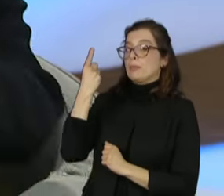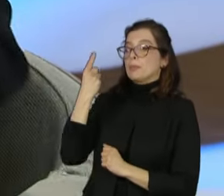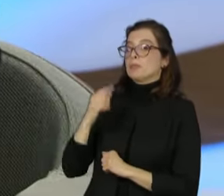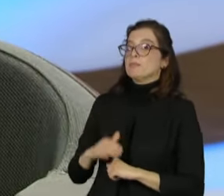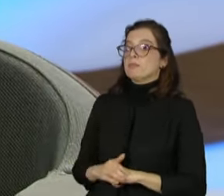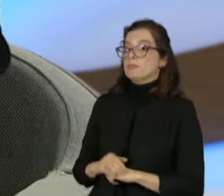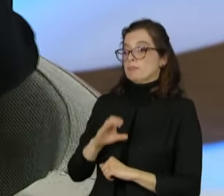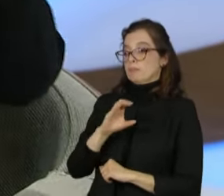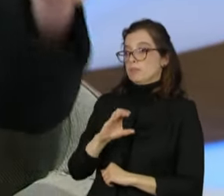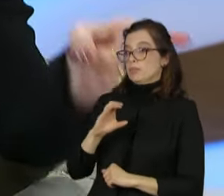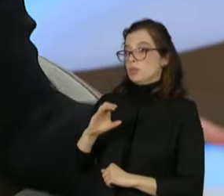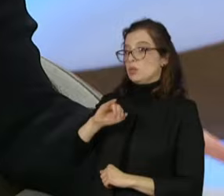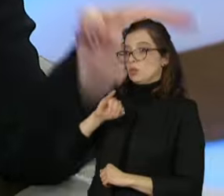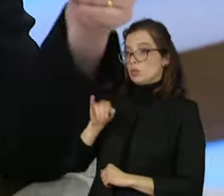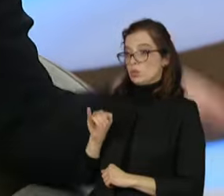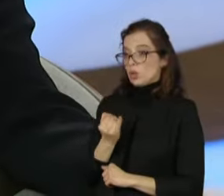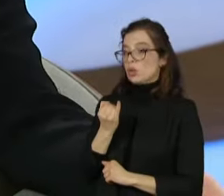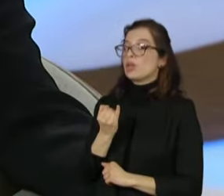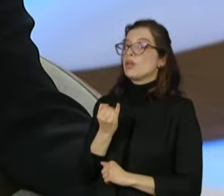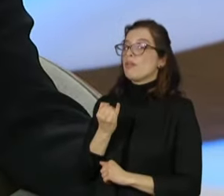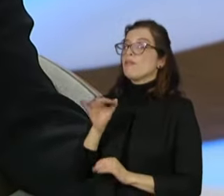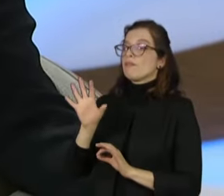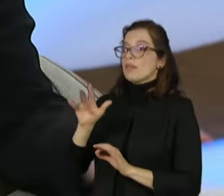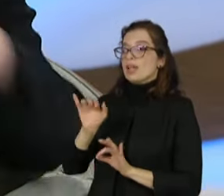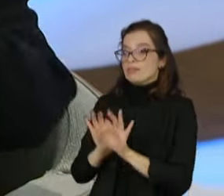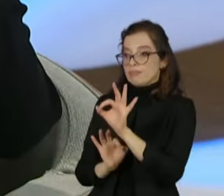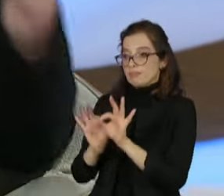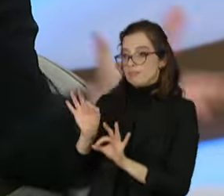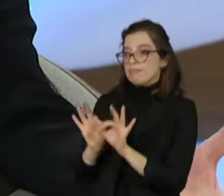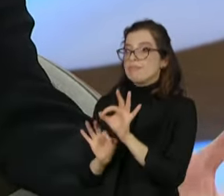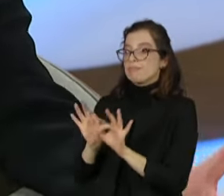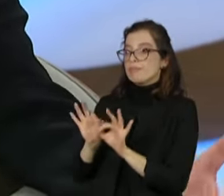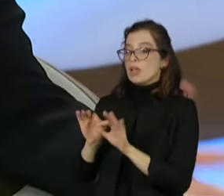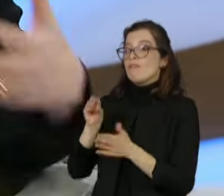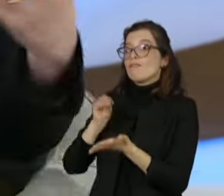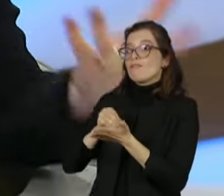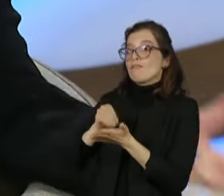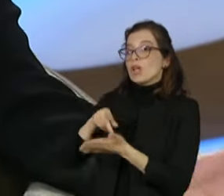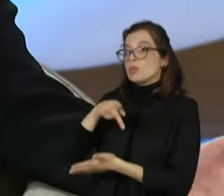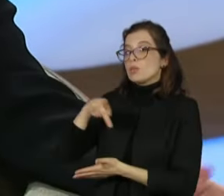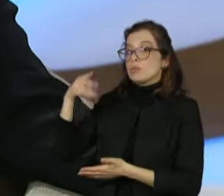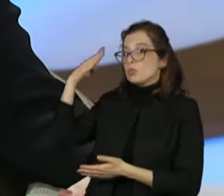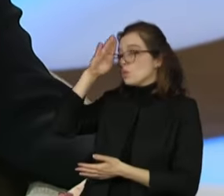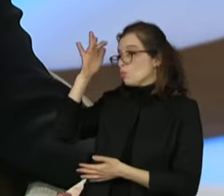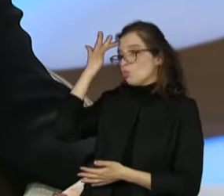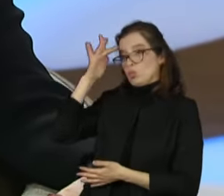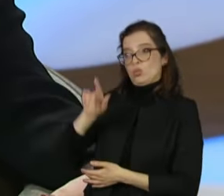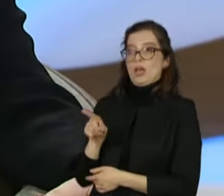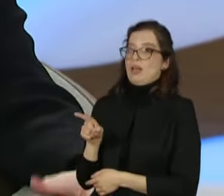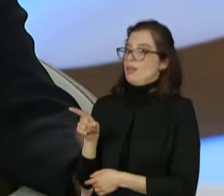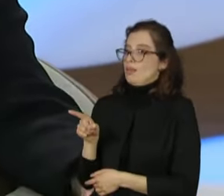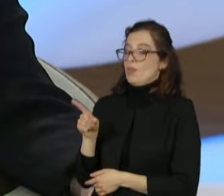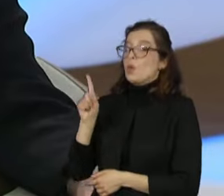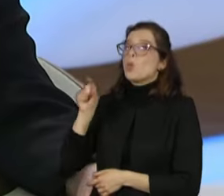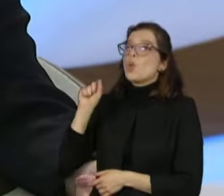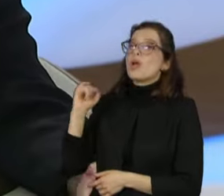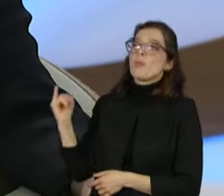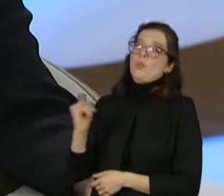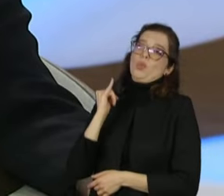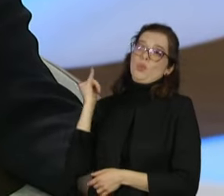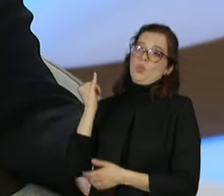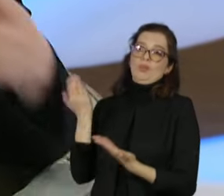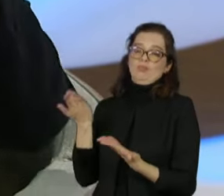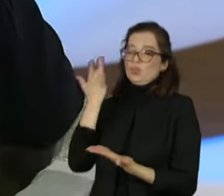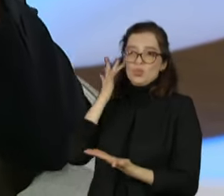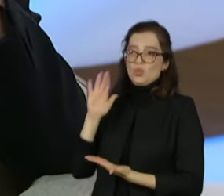para ser votada, só não votou por falta de vontade política do atual presidente da República, que nem sabe o que é isso, ou a importância da reforma tributária no Brasil. Eu nunca vi,